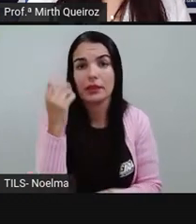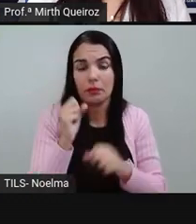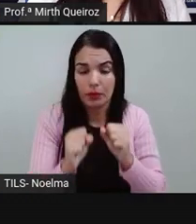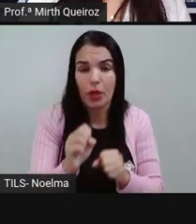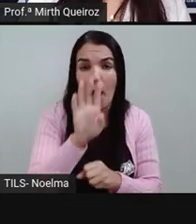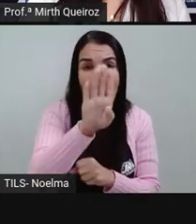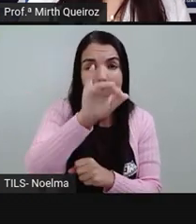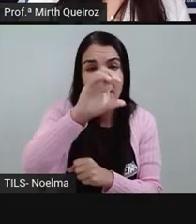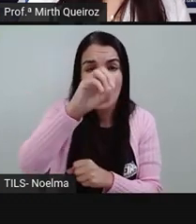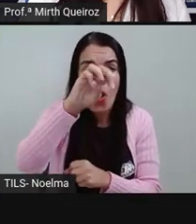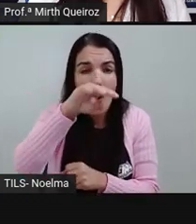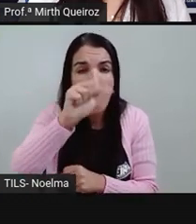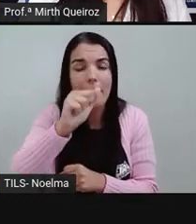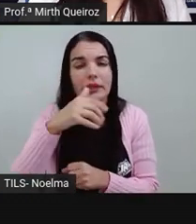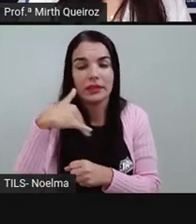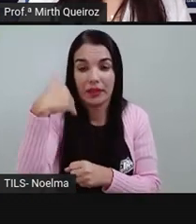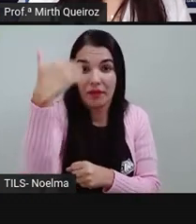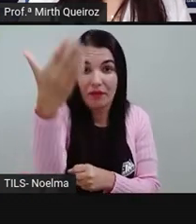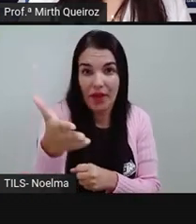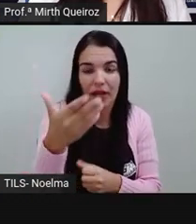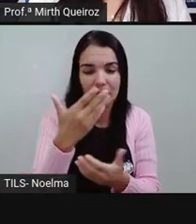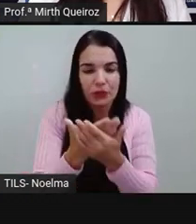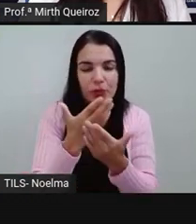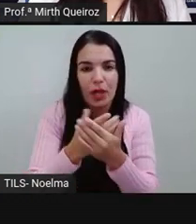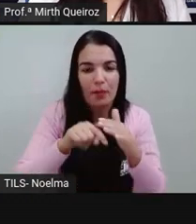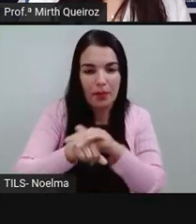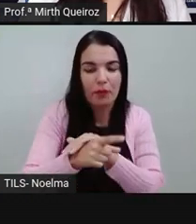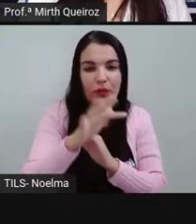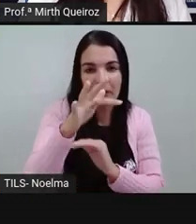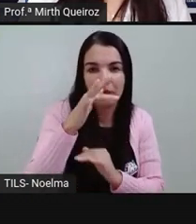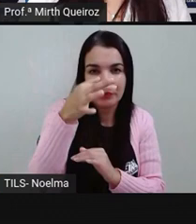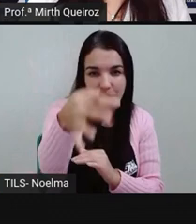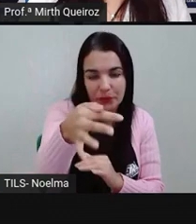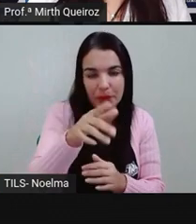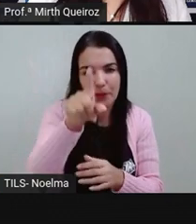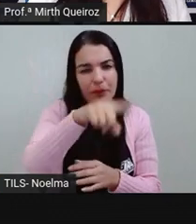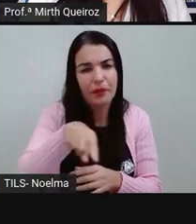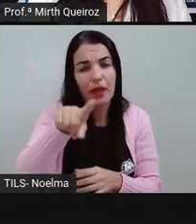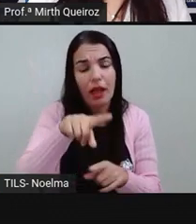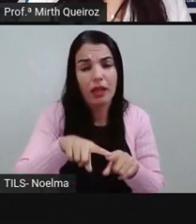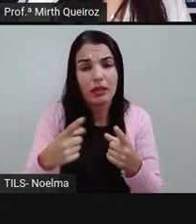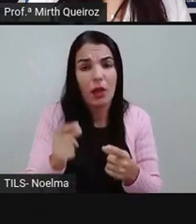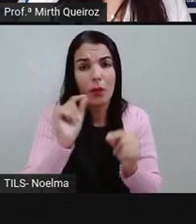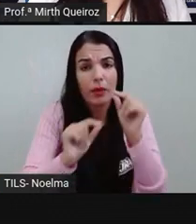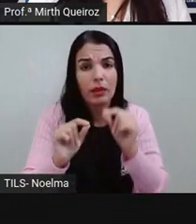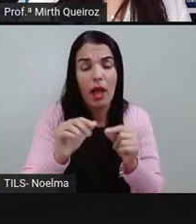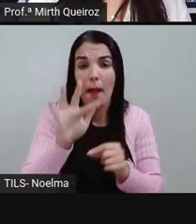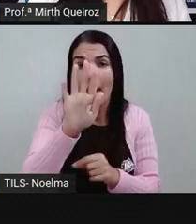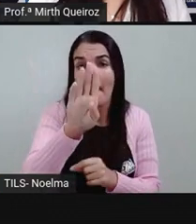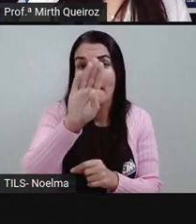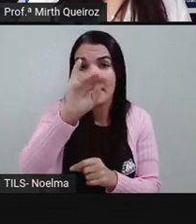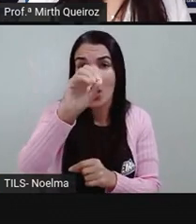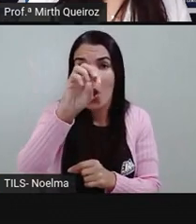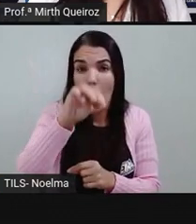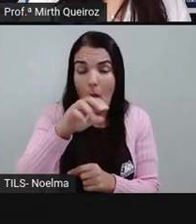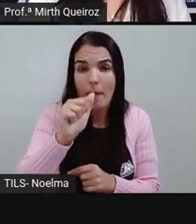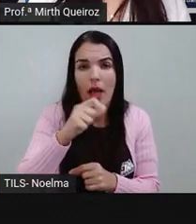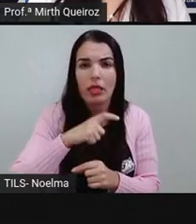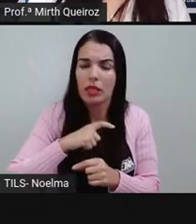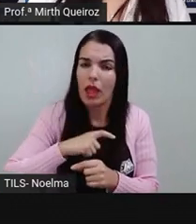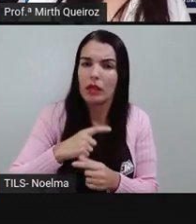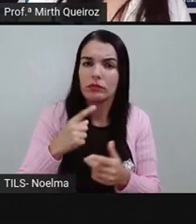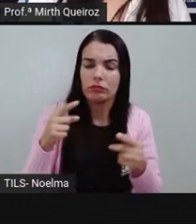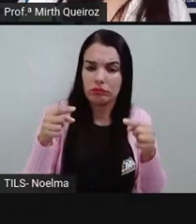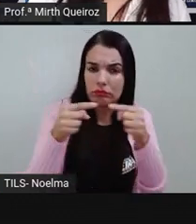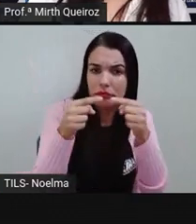os biomas, né? Que a gente vai estudar de forma mais profunda, mais pra frente. Os biomas se assemelham muito de acordo aí com a região, mas